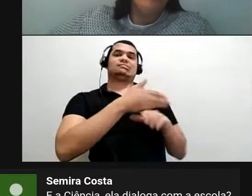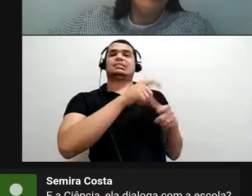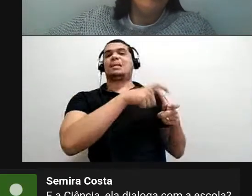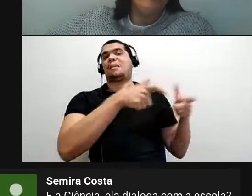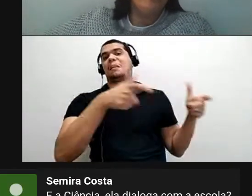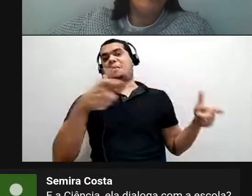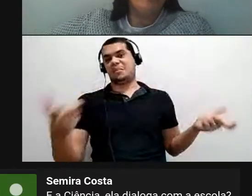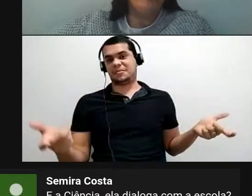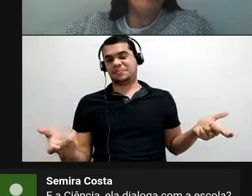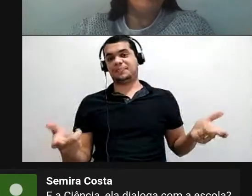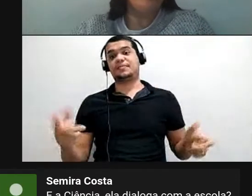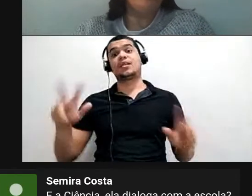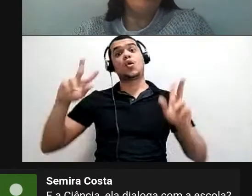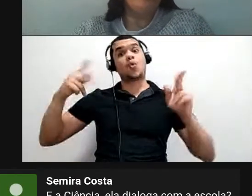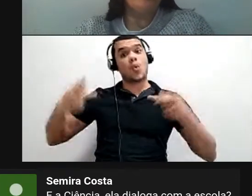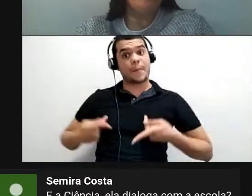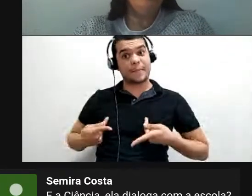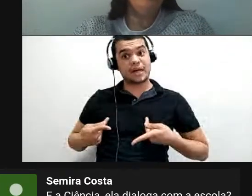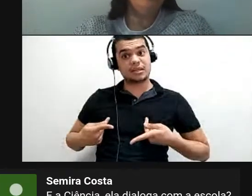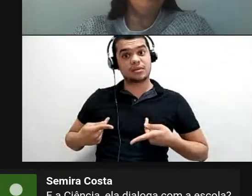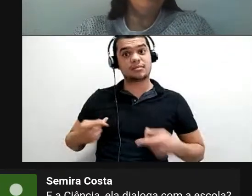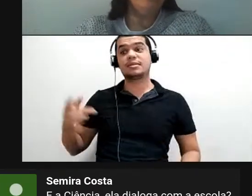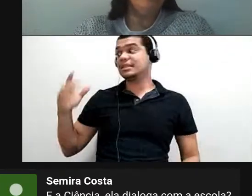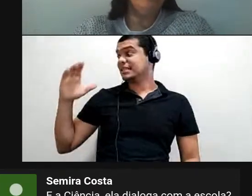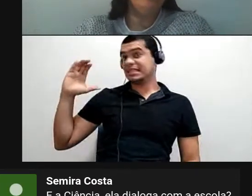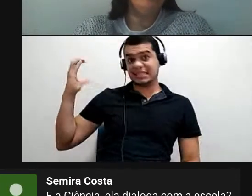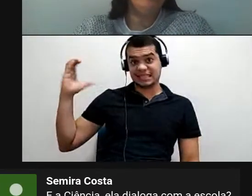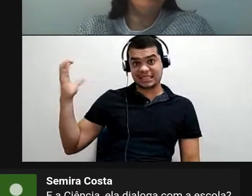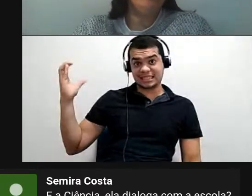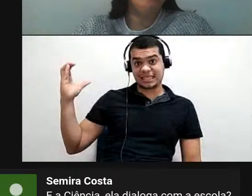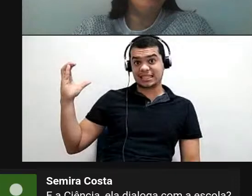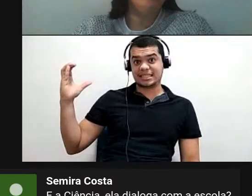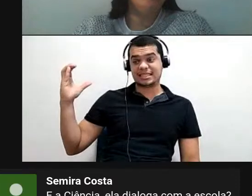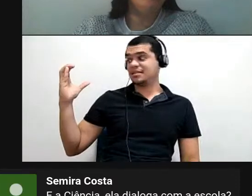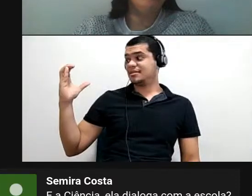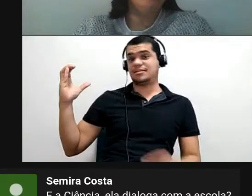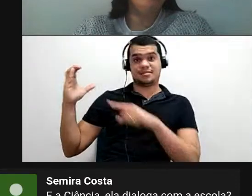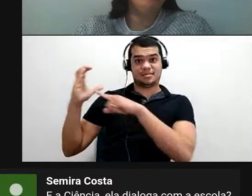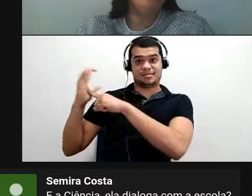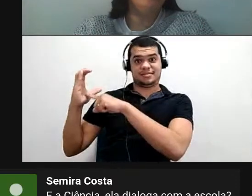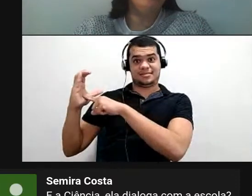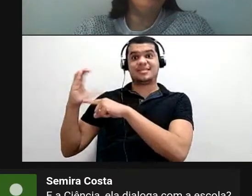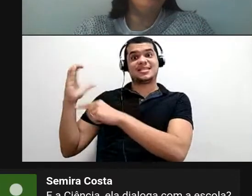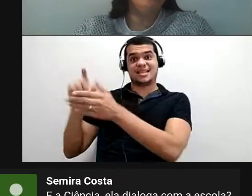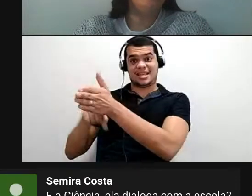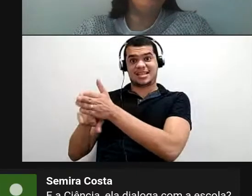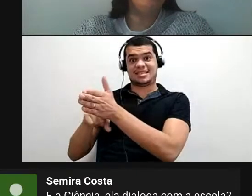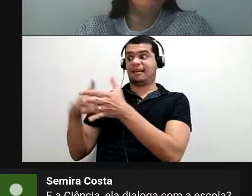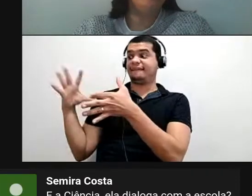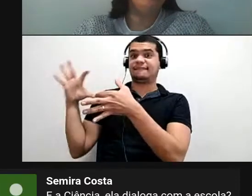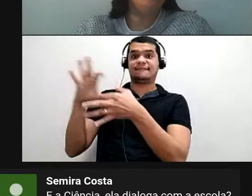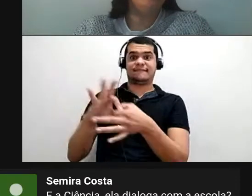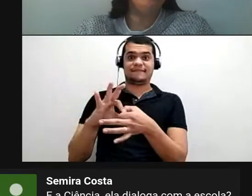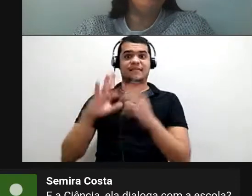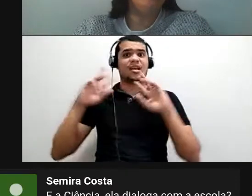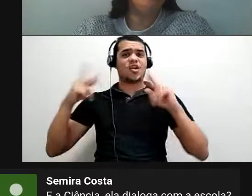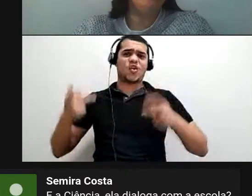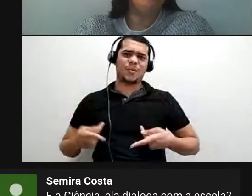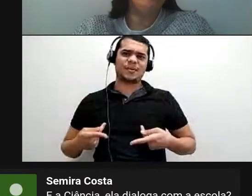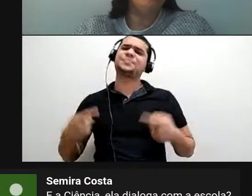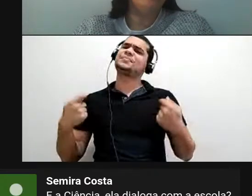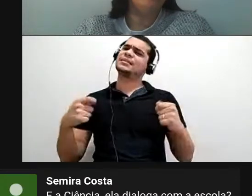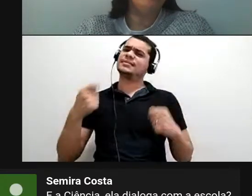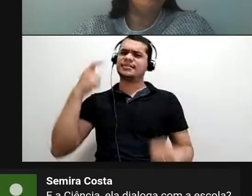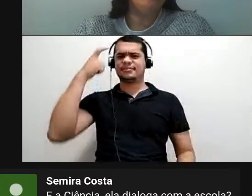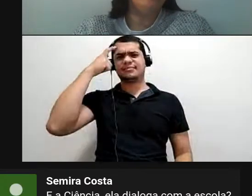o humano, a ciência que é feito humano, que se diz humano, a gente tem que começar a baixar